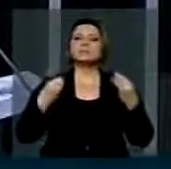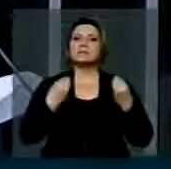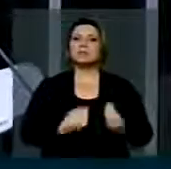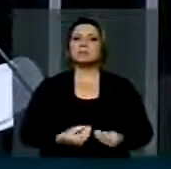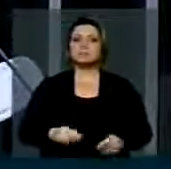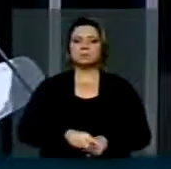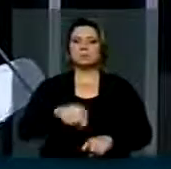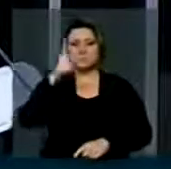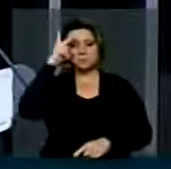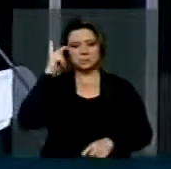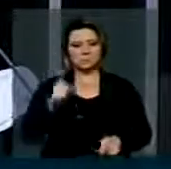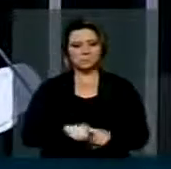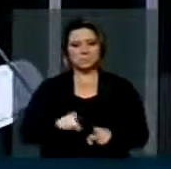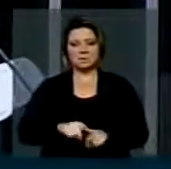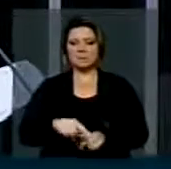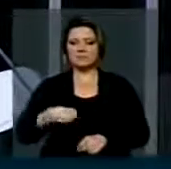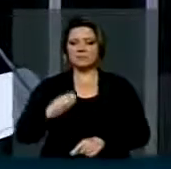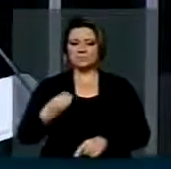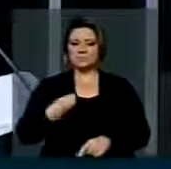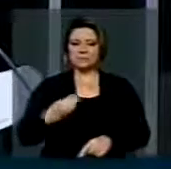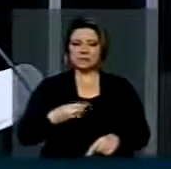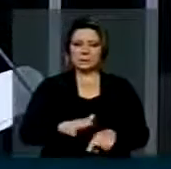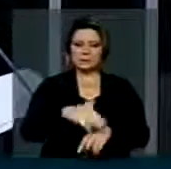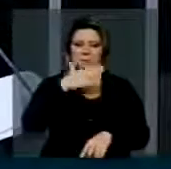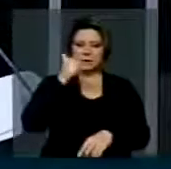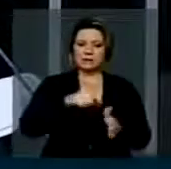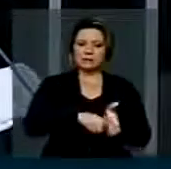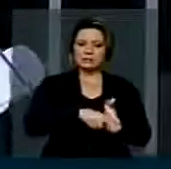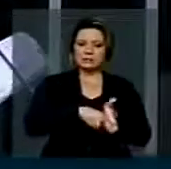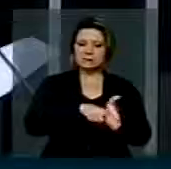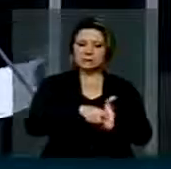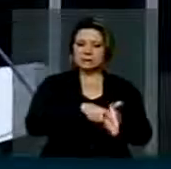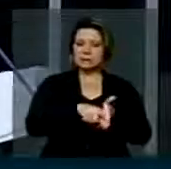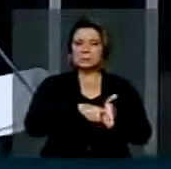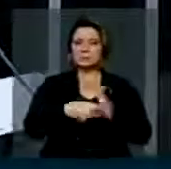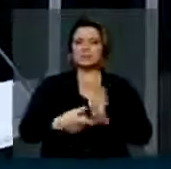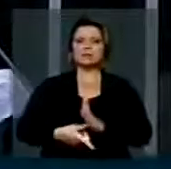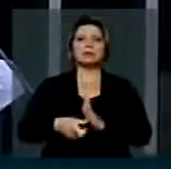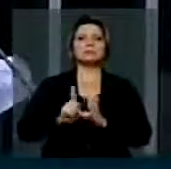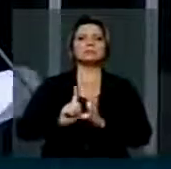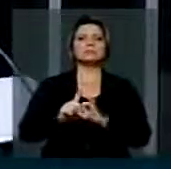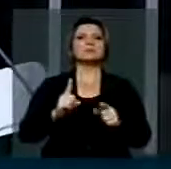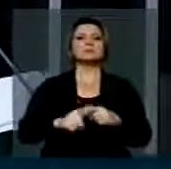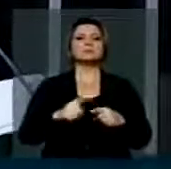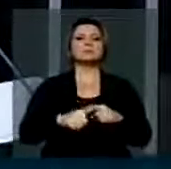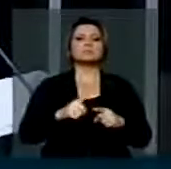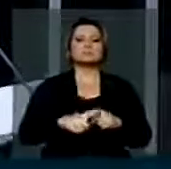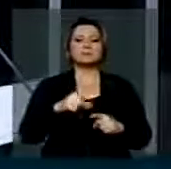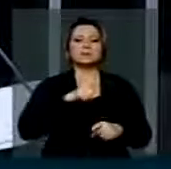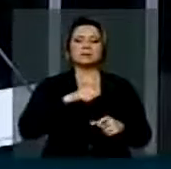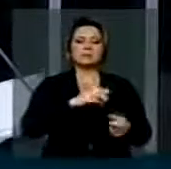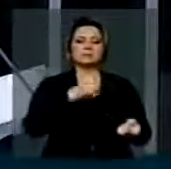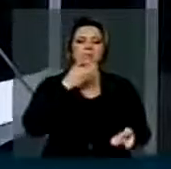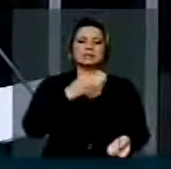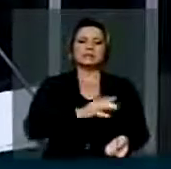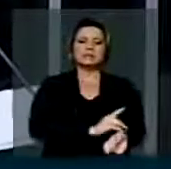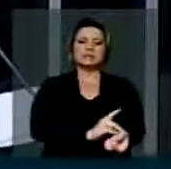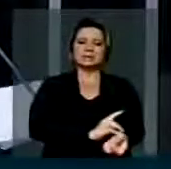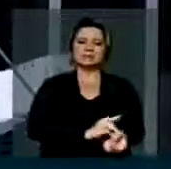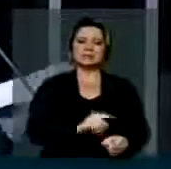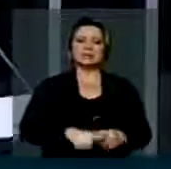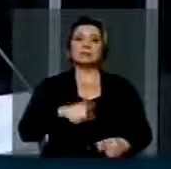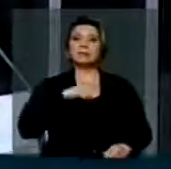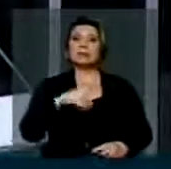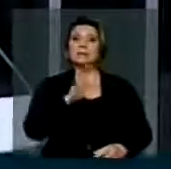esses condições de fazerem exames, exames prévios, porque nós temos um índice muito